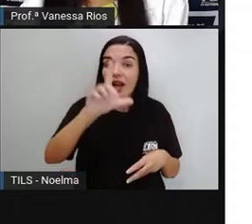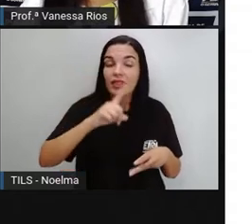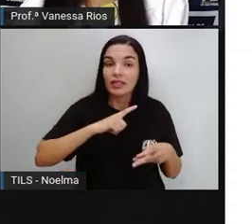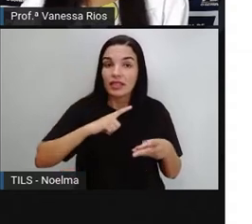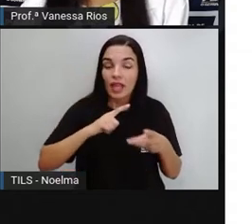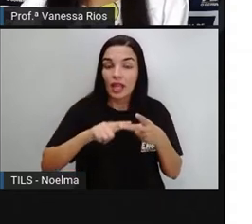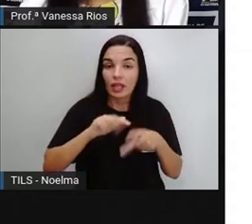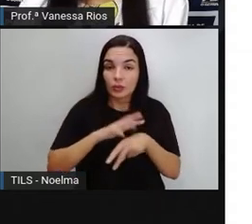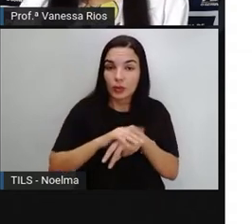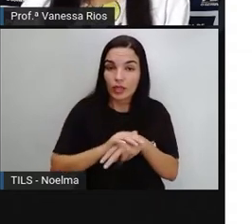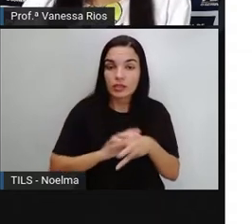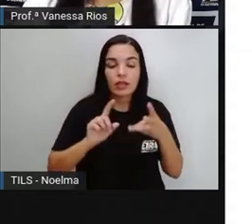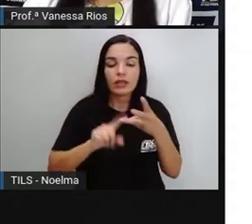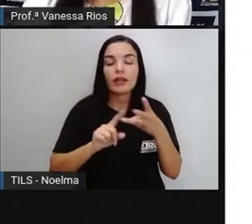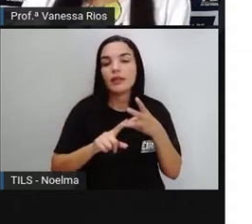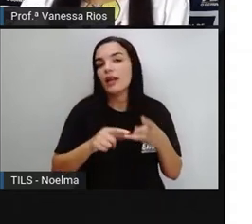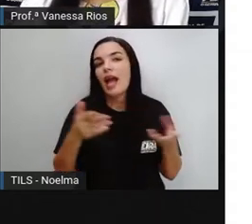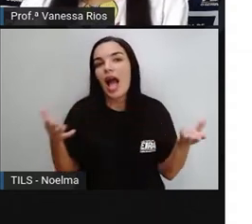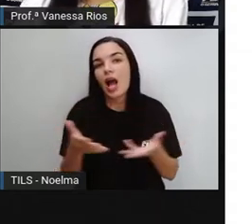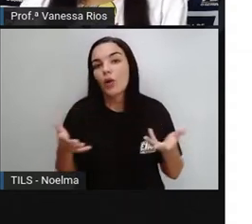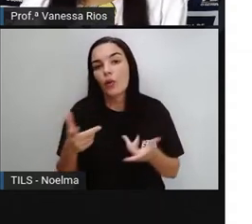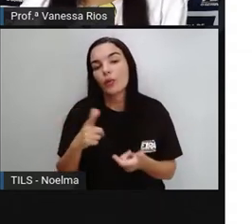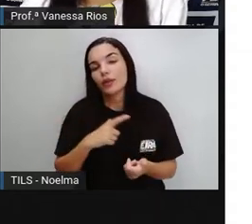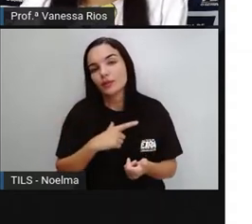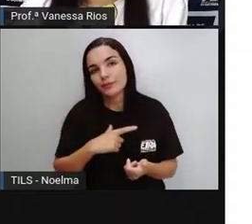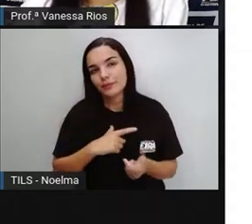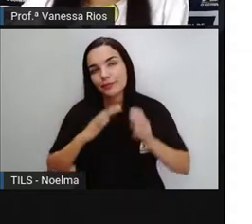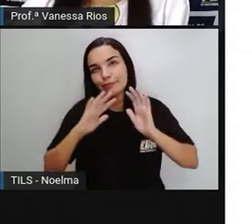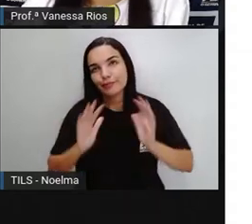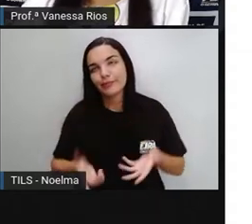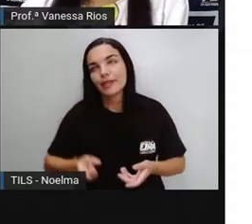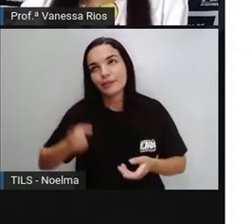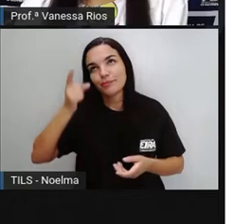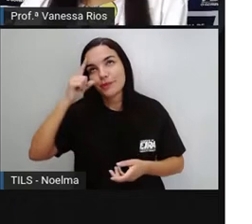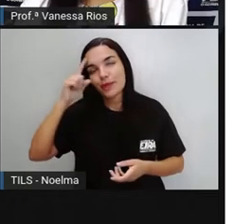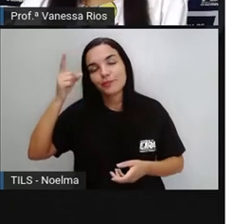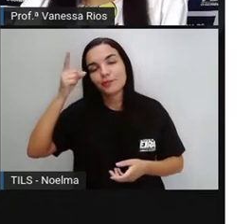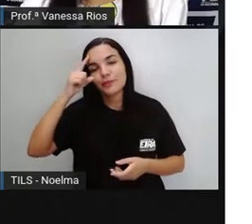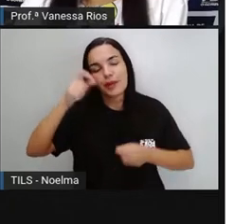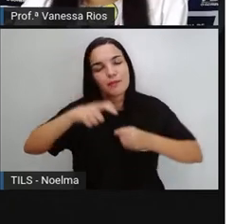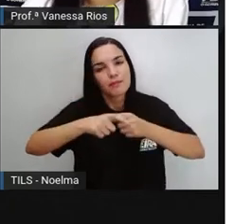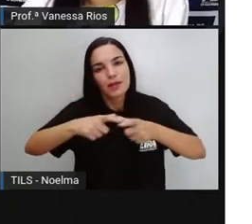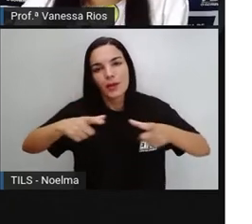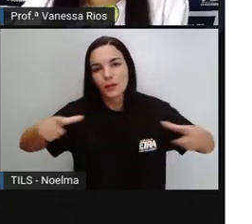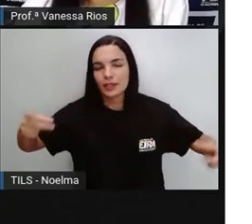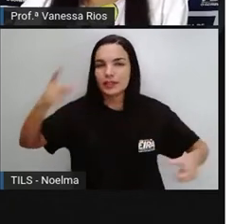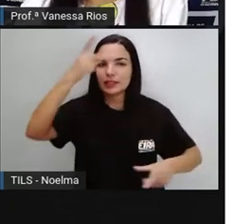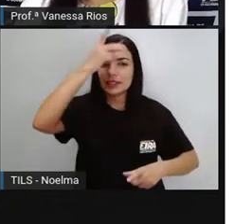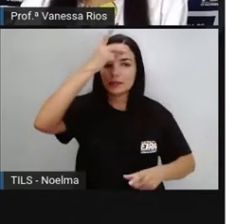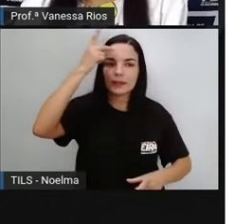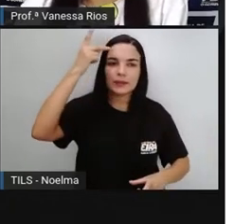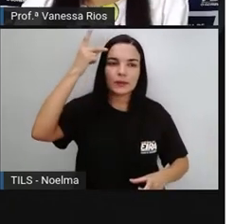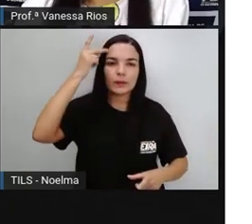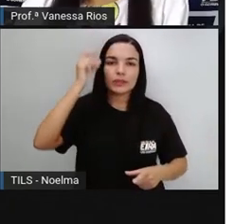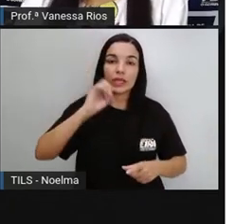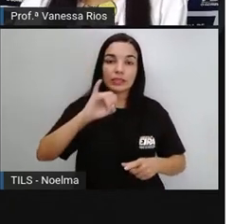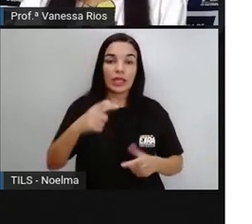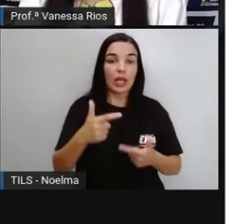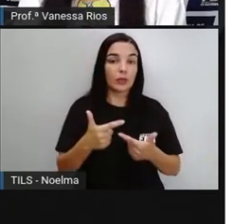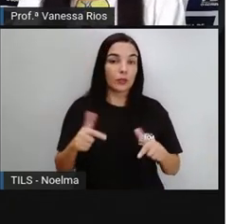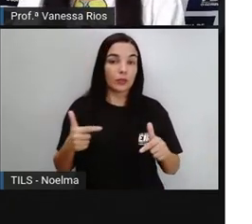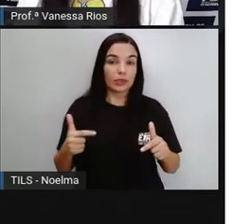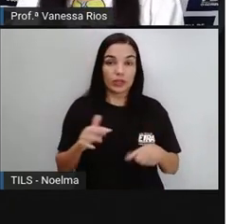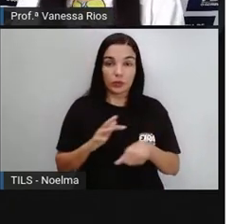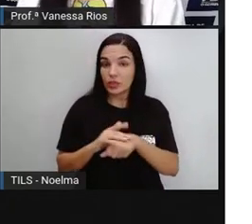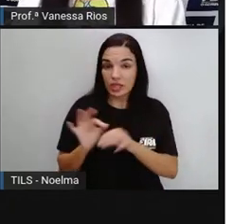neste momento. É algo que faz parte do cotidiano, né? Da maioria das pessoas. Quem não teve, corre o